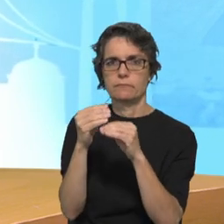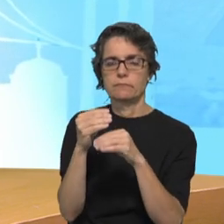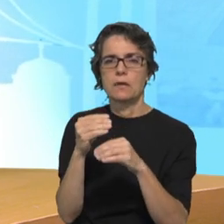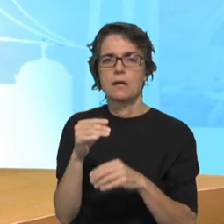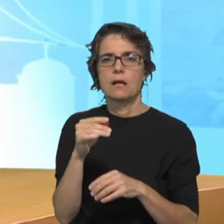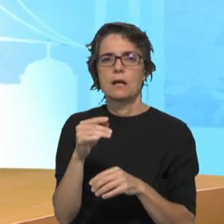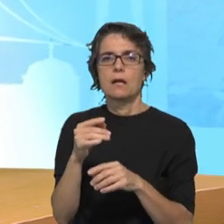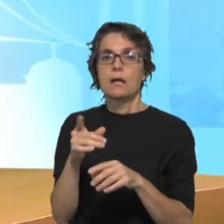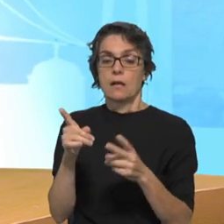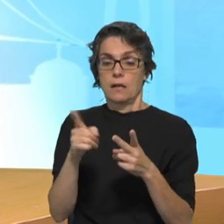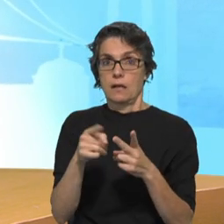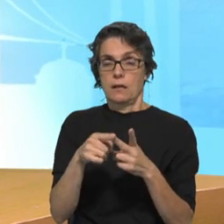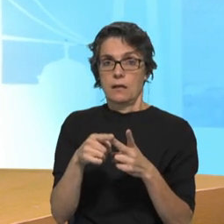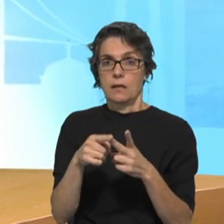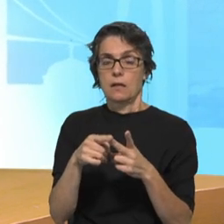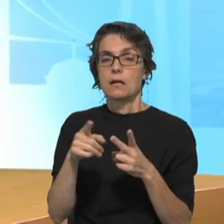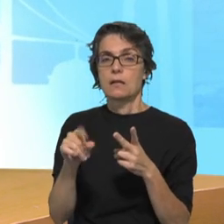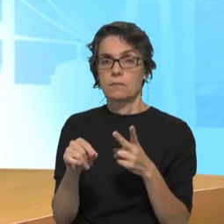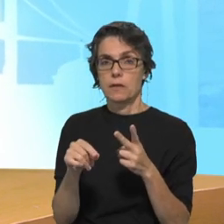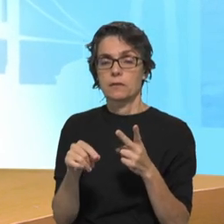uma aplicação